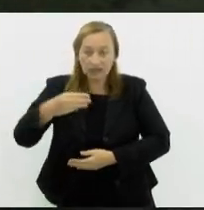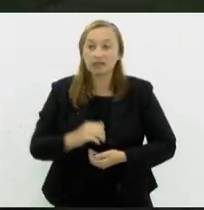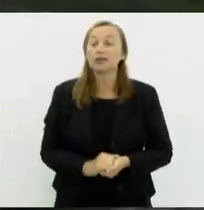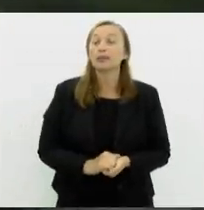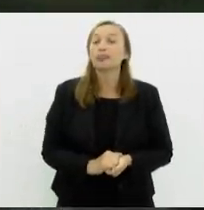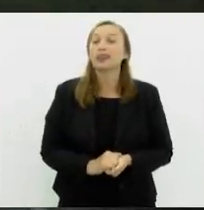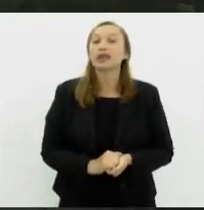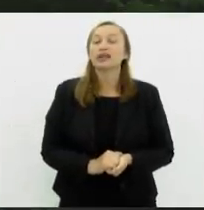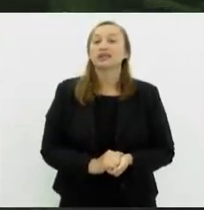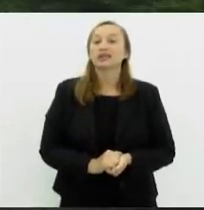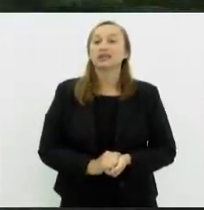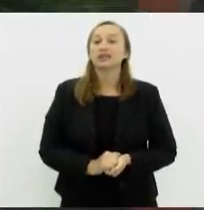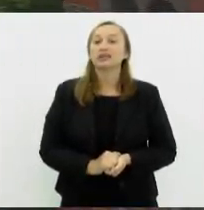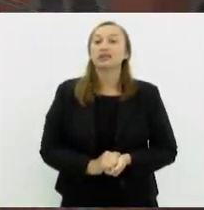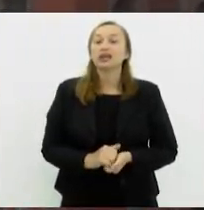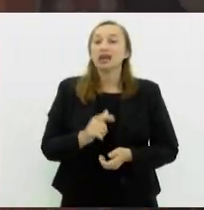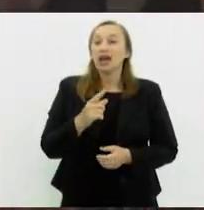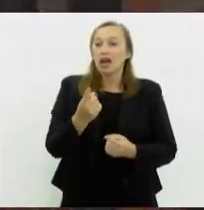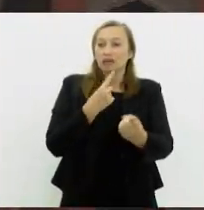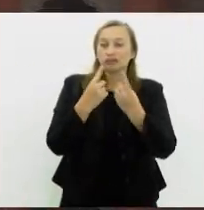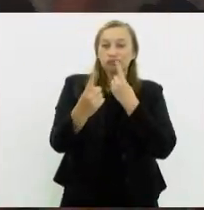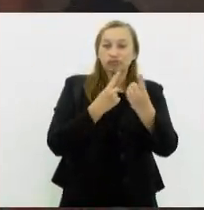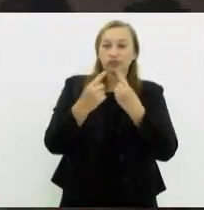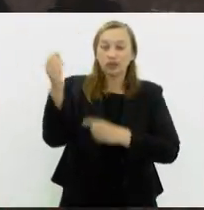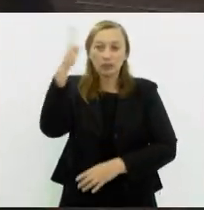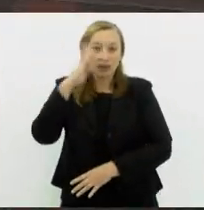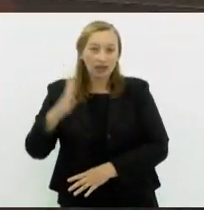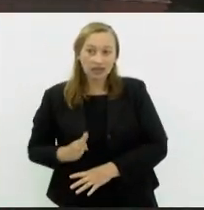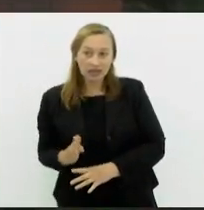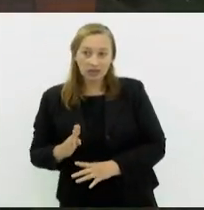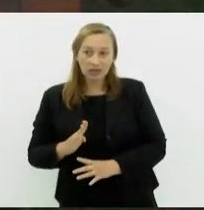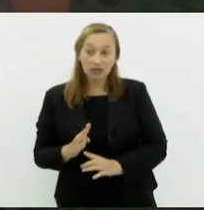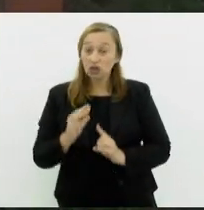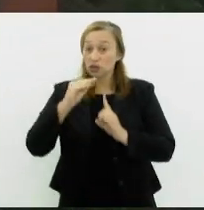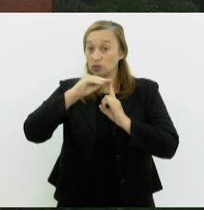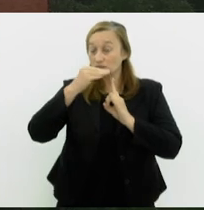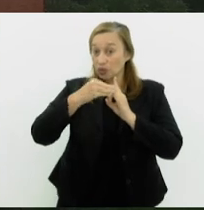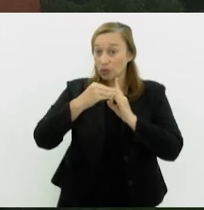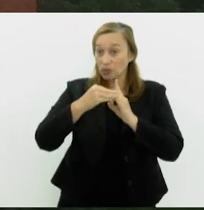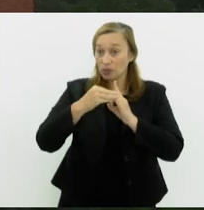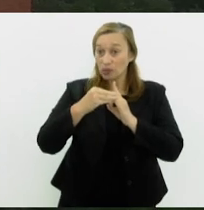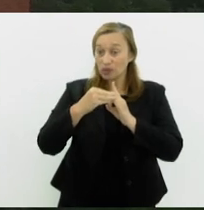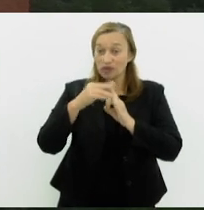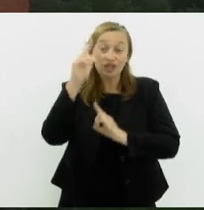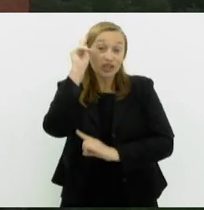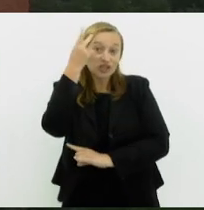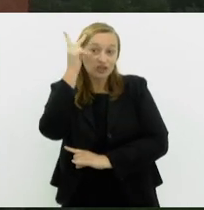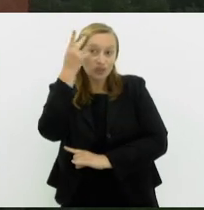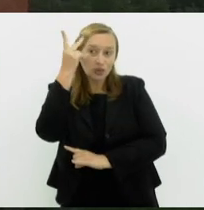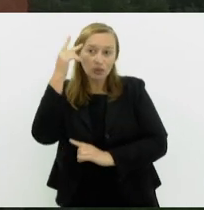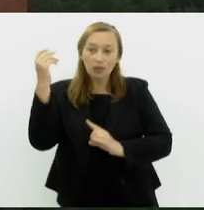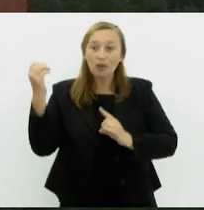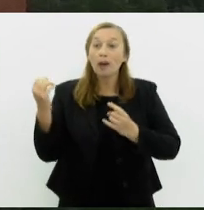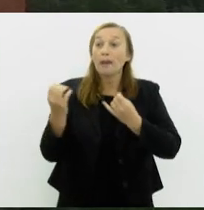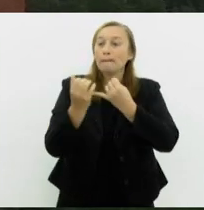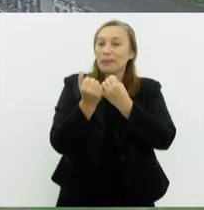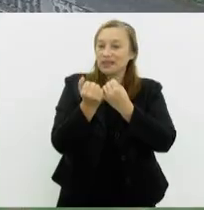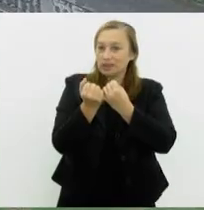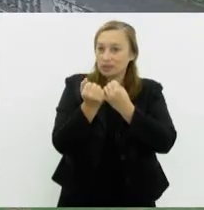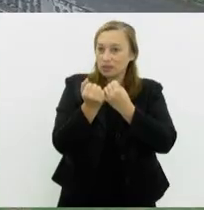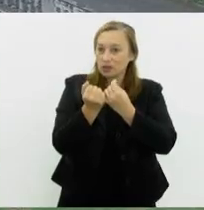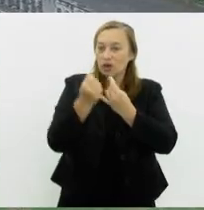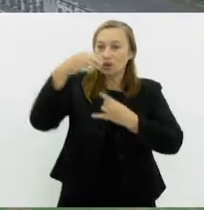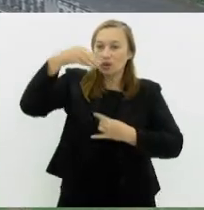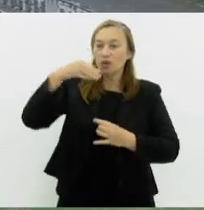Localizado às margens da Avenida Brasil e Manguinhos, na zona norte do Rio, o conjunto histórico da Fiocruz está prestes a se tornar patrimônio mundial da Unesco.